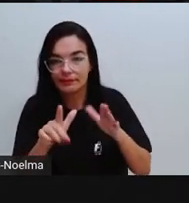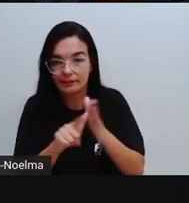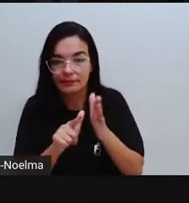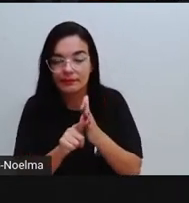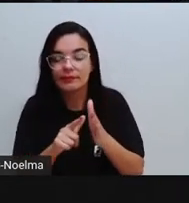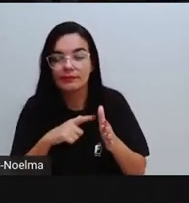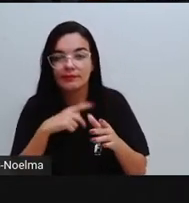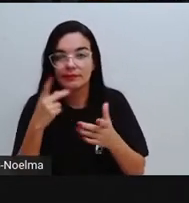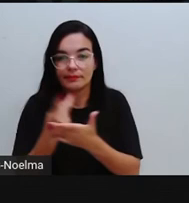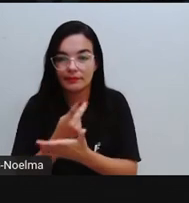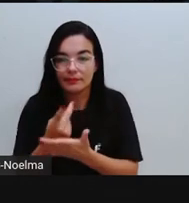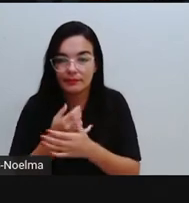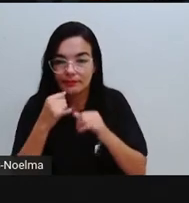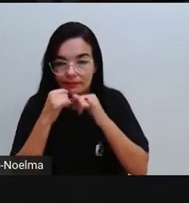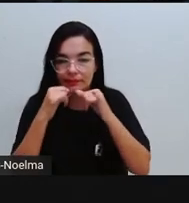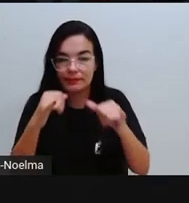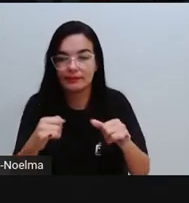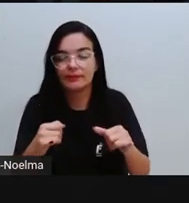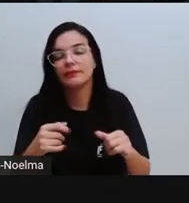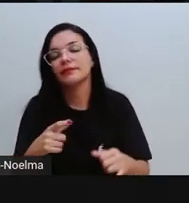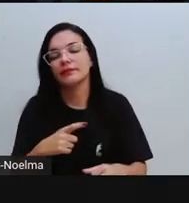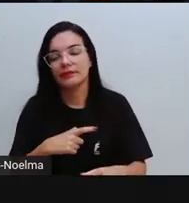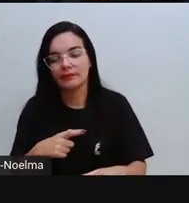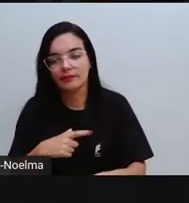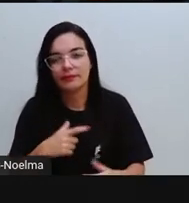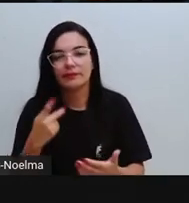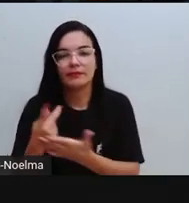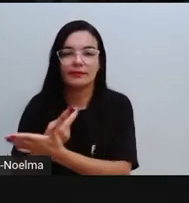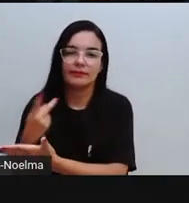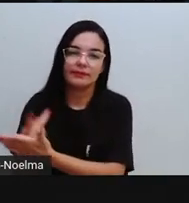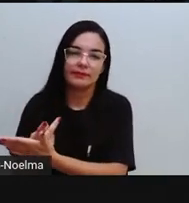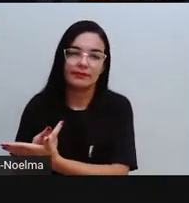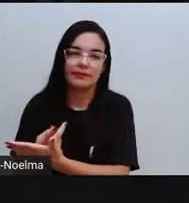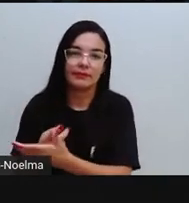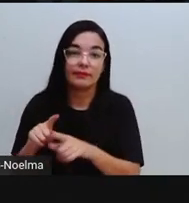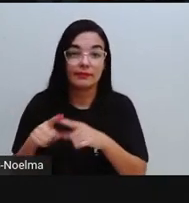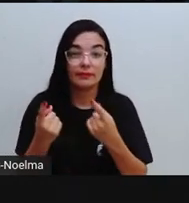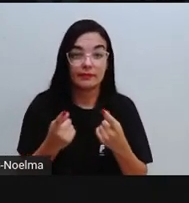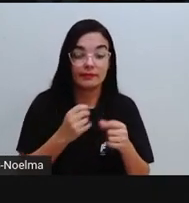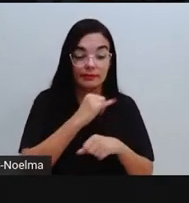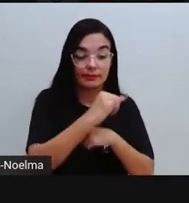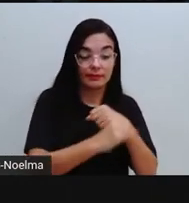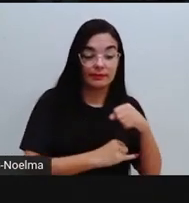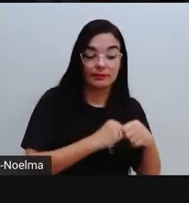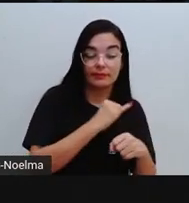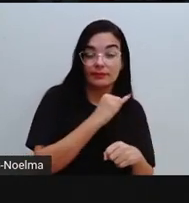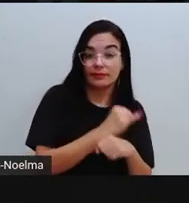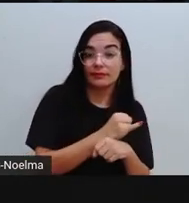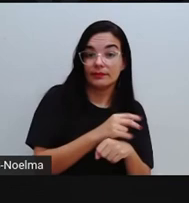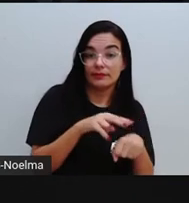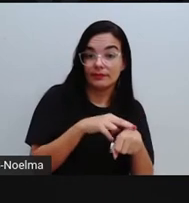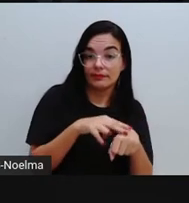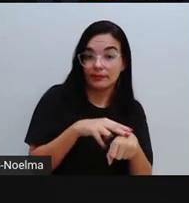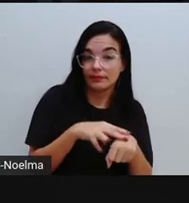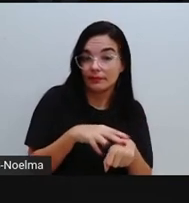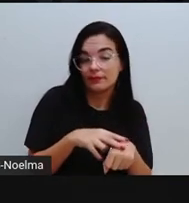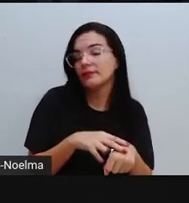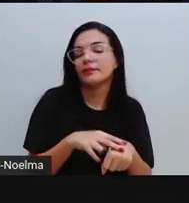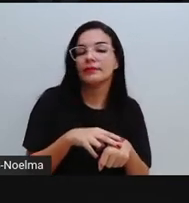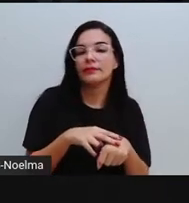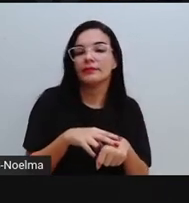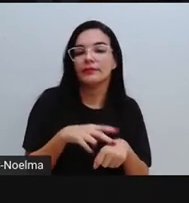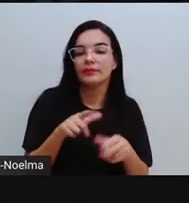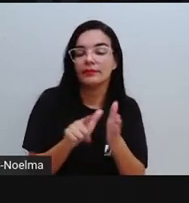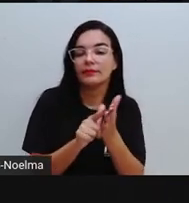atingir uma grande quantidade de pessoas de forma errada, já no caso desse material online, o jornal digital,